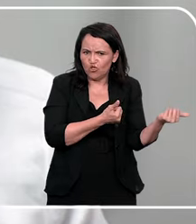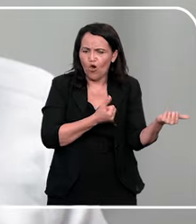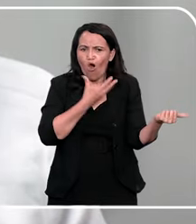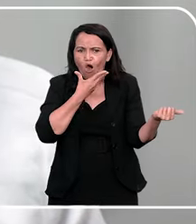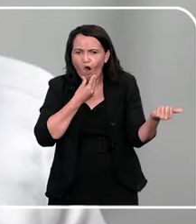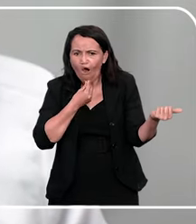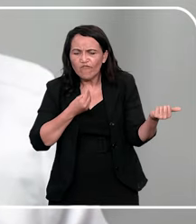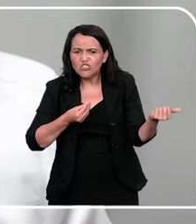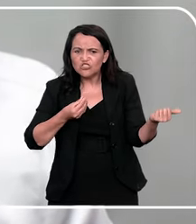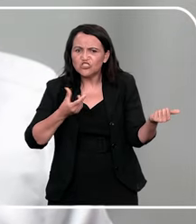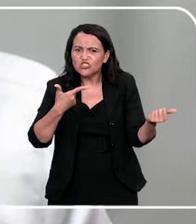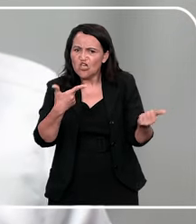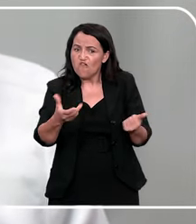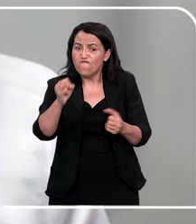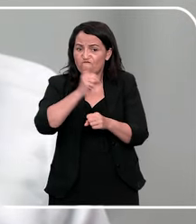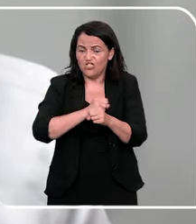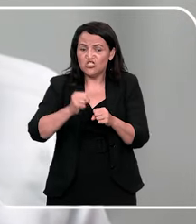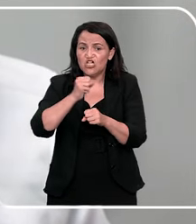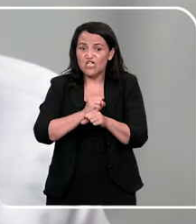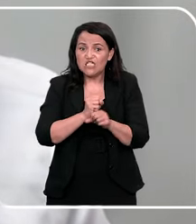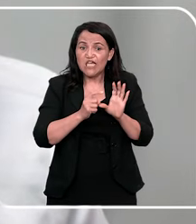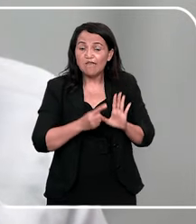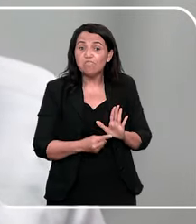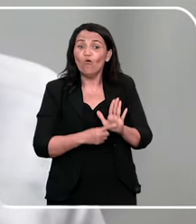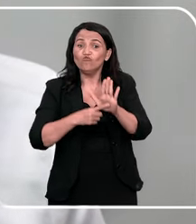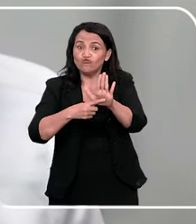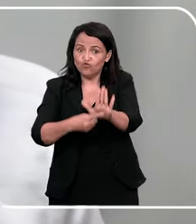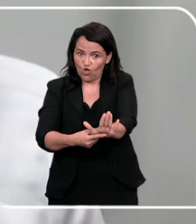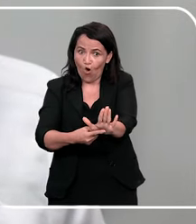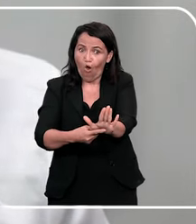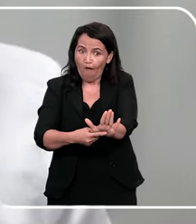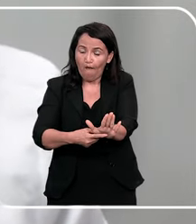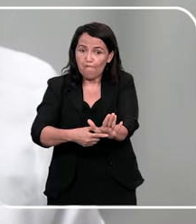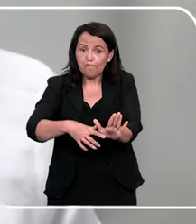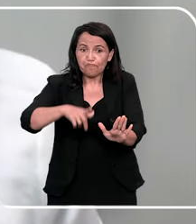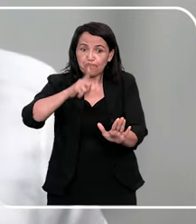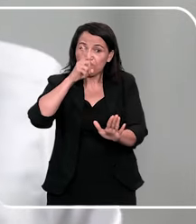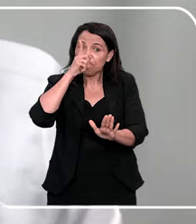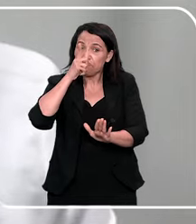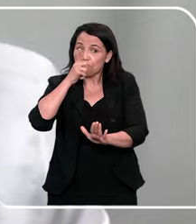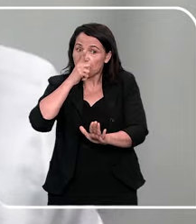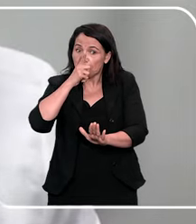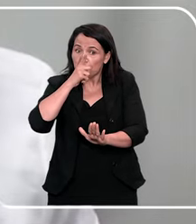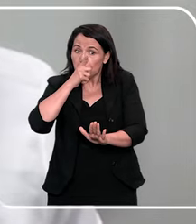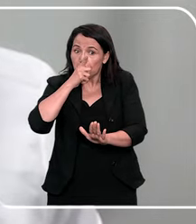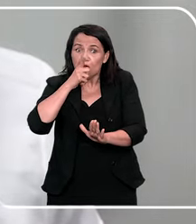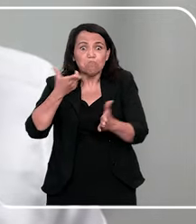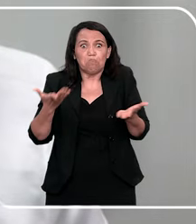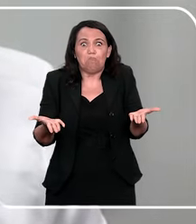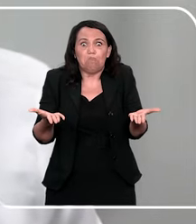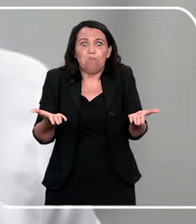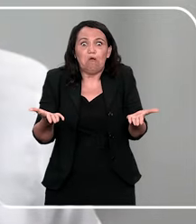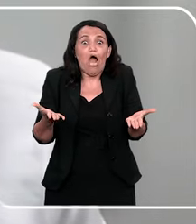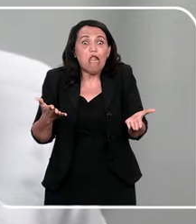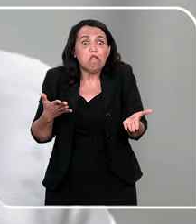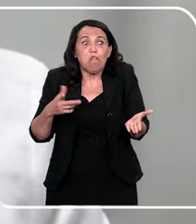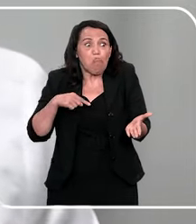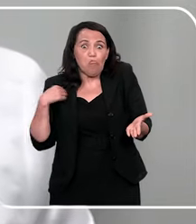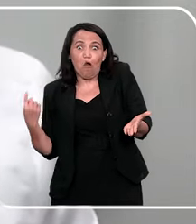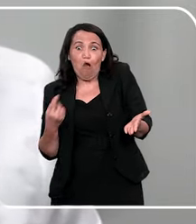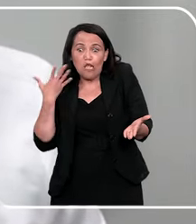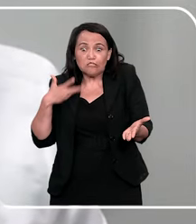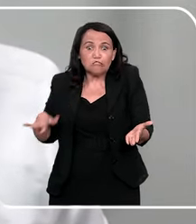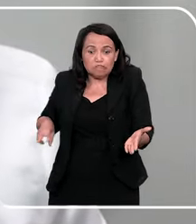20 anos, e ele mostrou as partes íntimas, meio discretamente, falando assim, olha o passarinho e tal, e eu lembro que a gente saiu correndo,